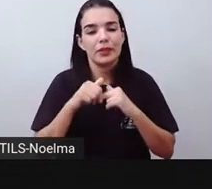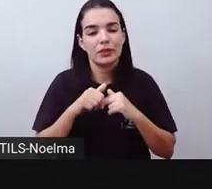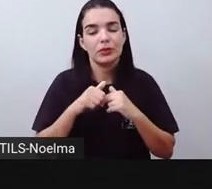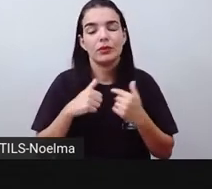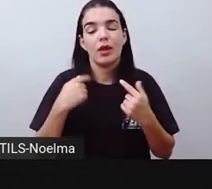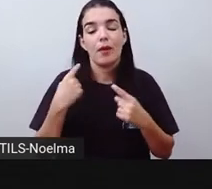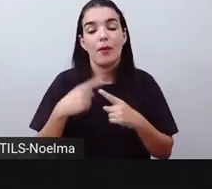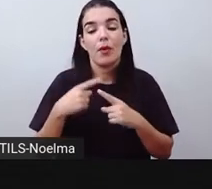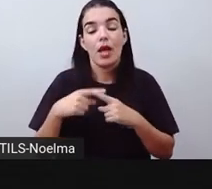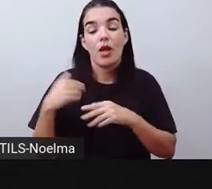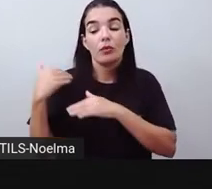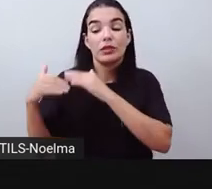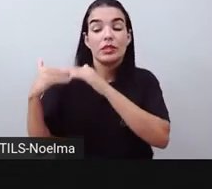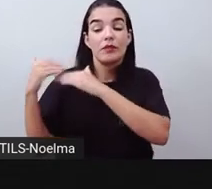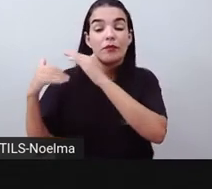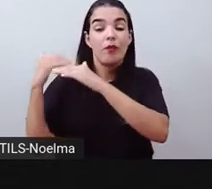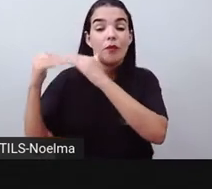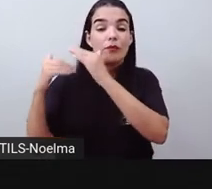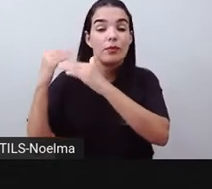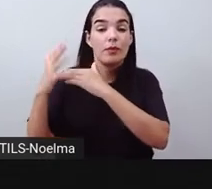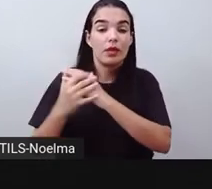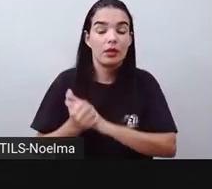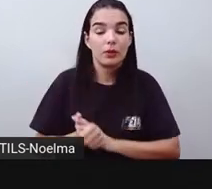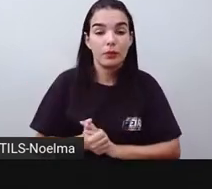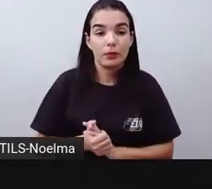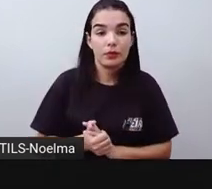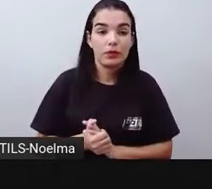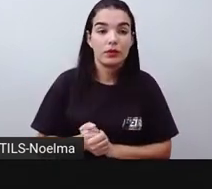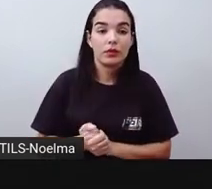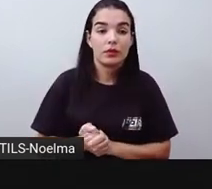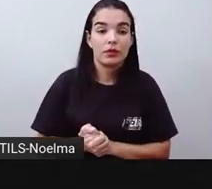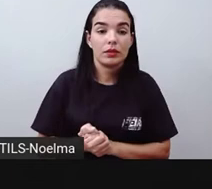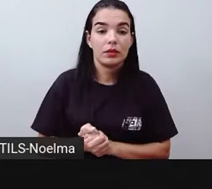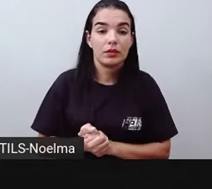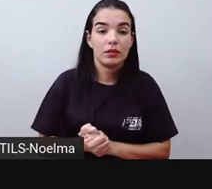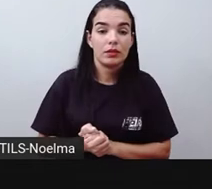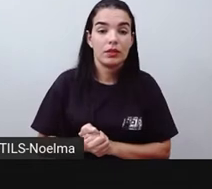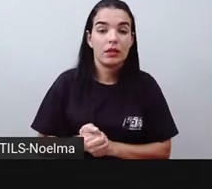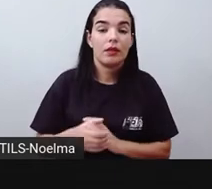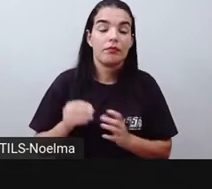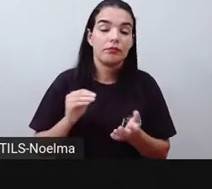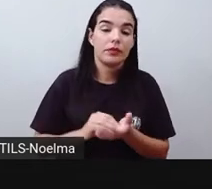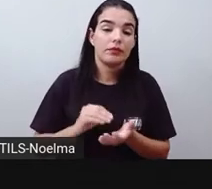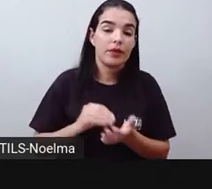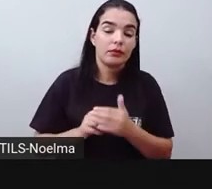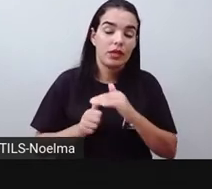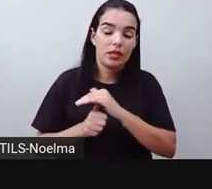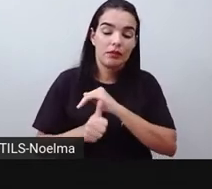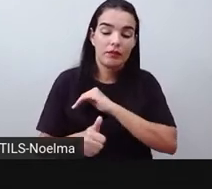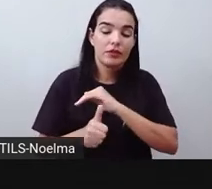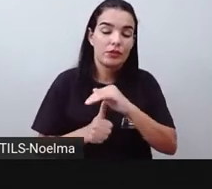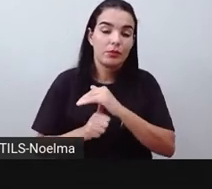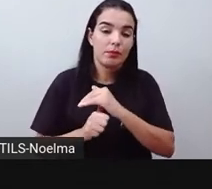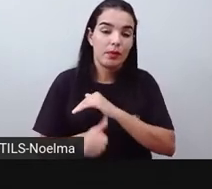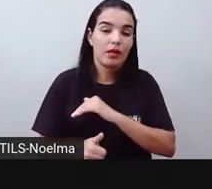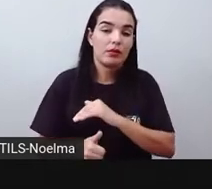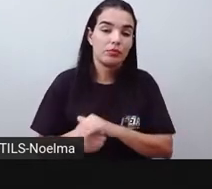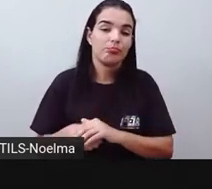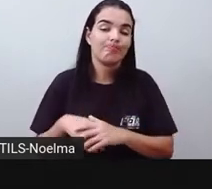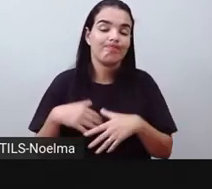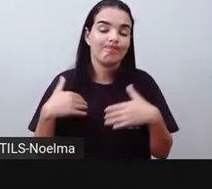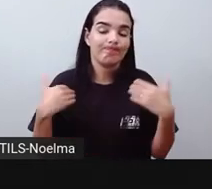desenvolvimento, por conta dos investimentos que são tidos, né? Que são